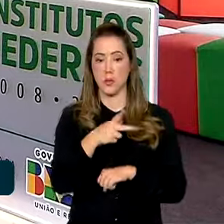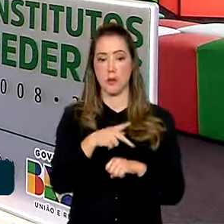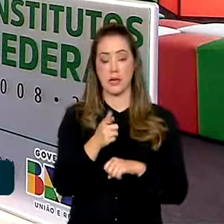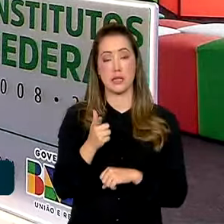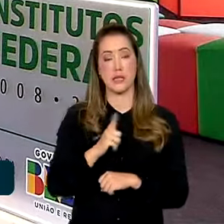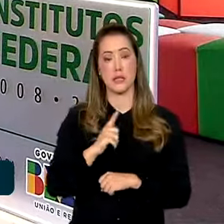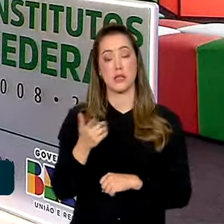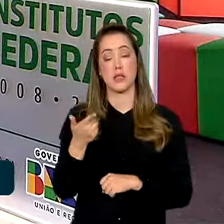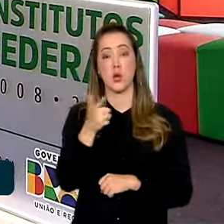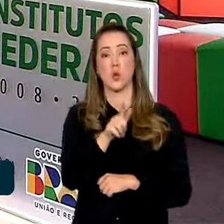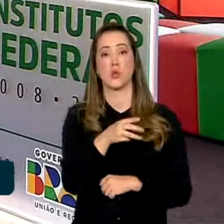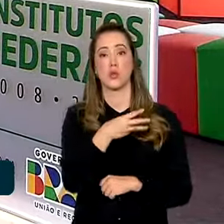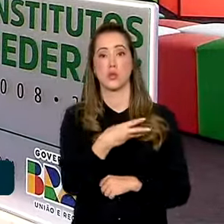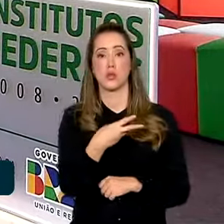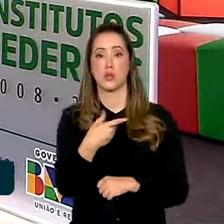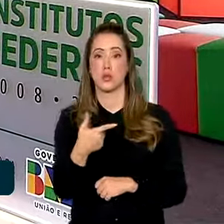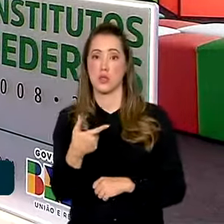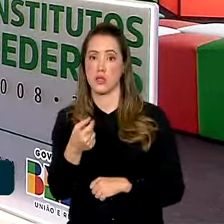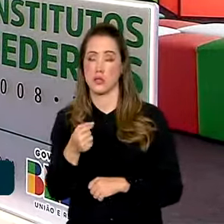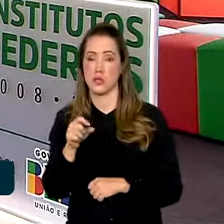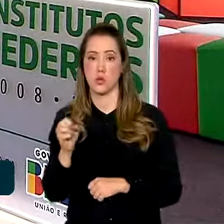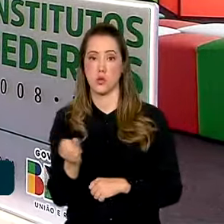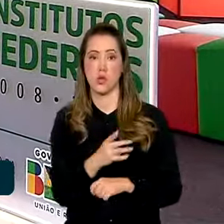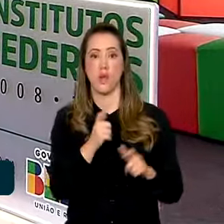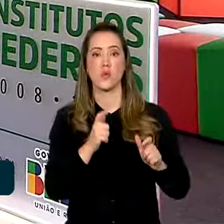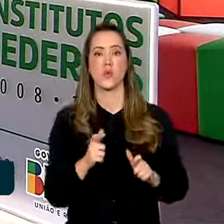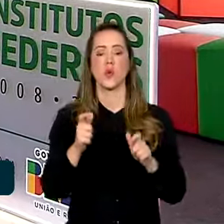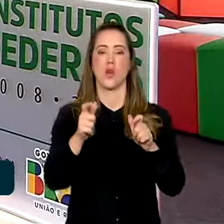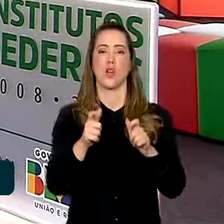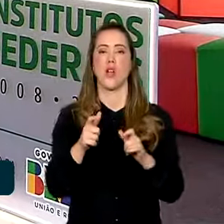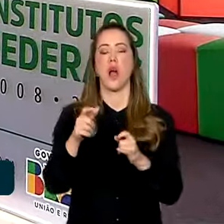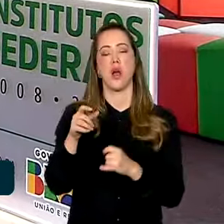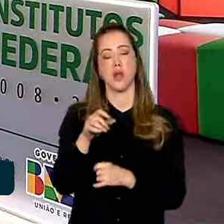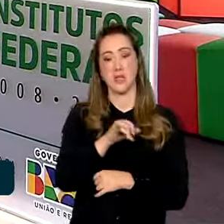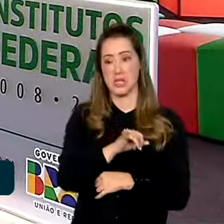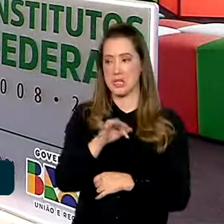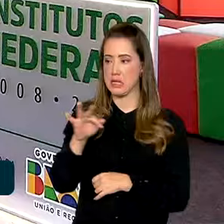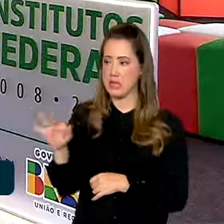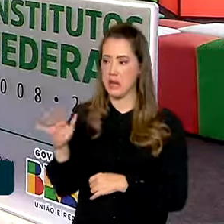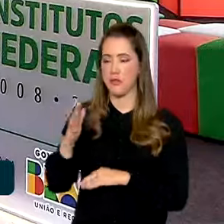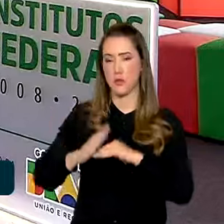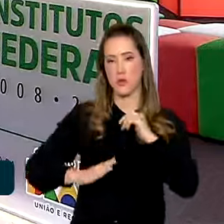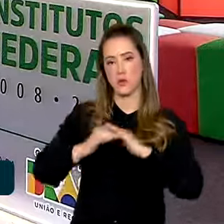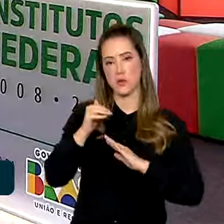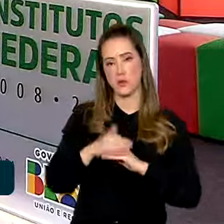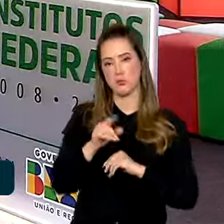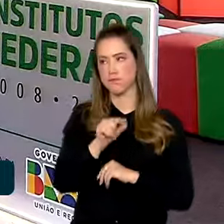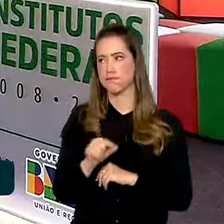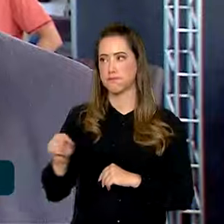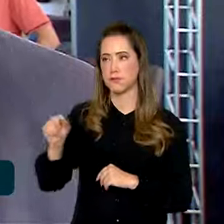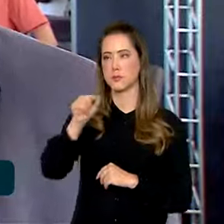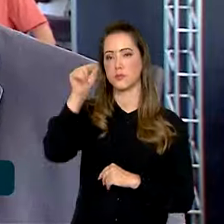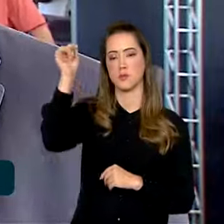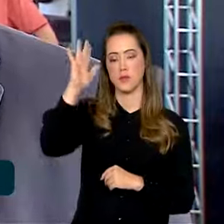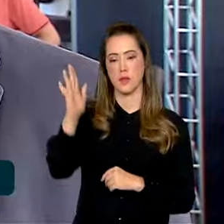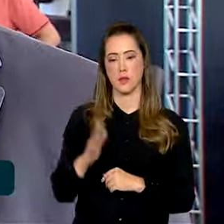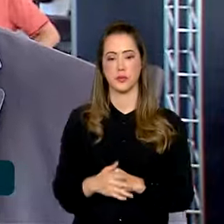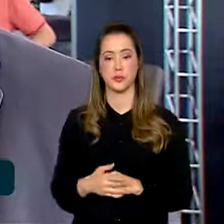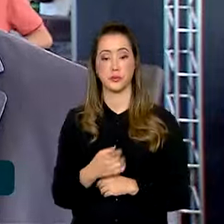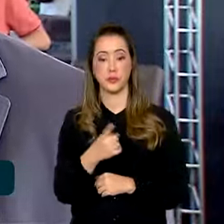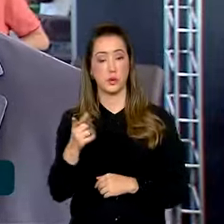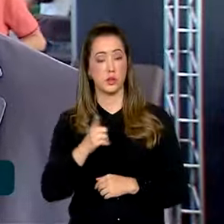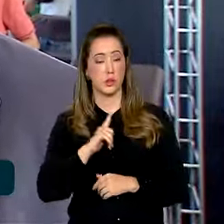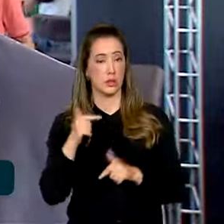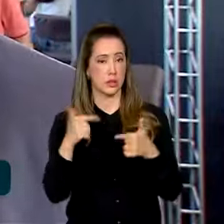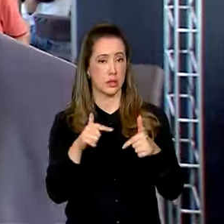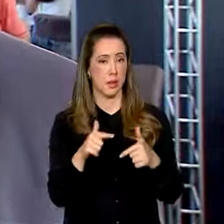ganhe 320 novos institutos profissionalizantes espalhados pelo país. Para você ter emprego e